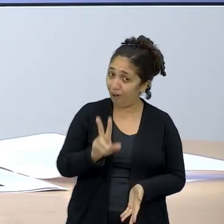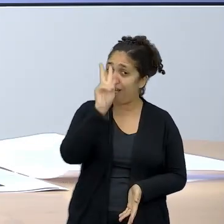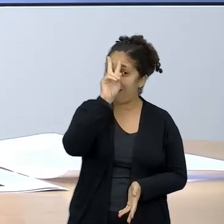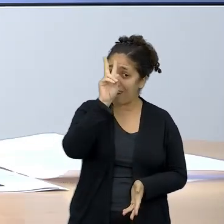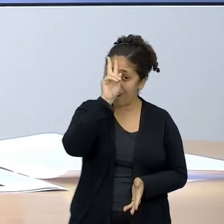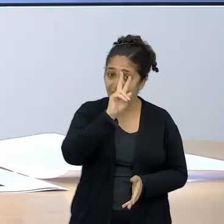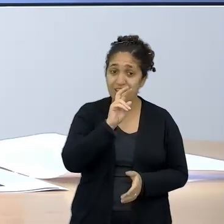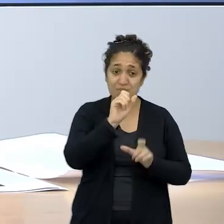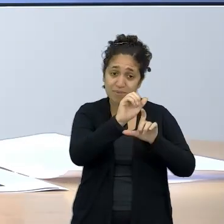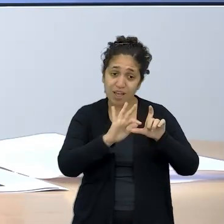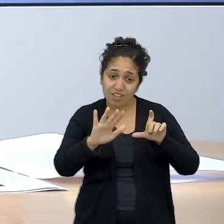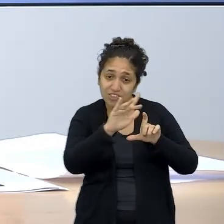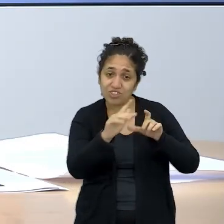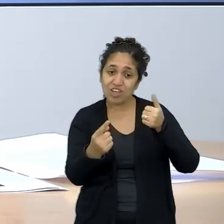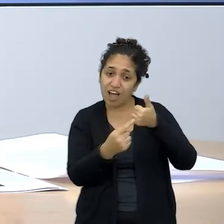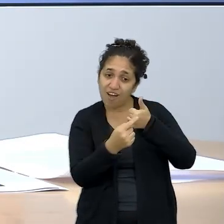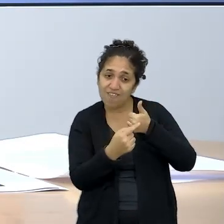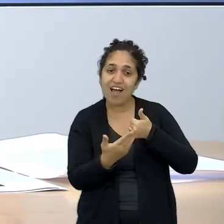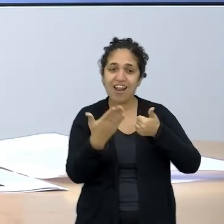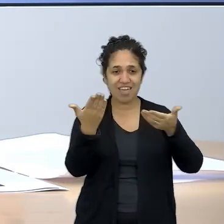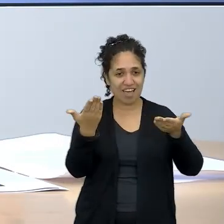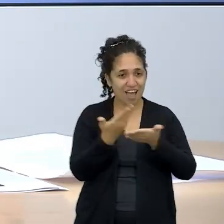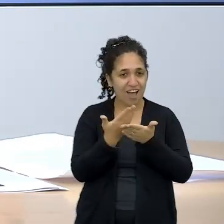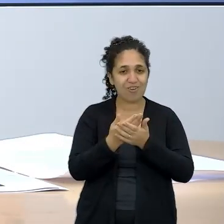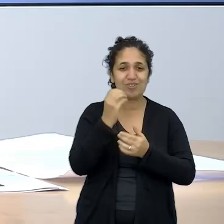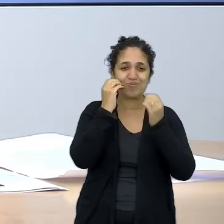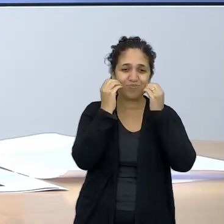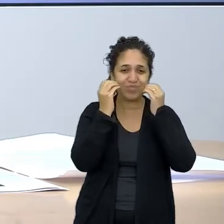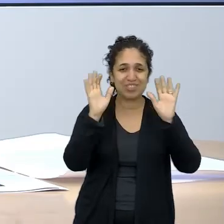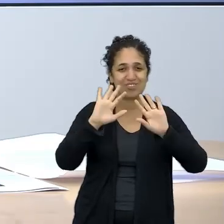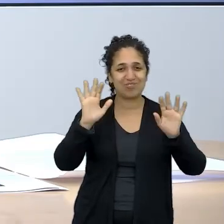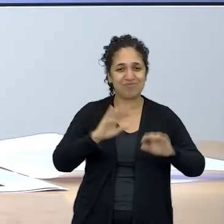nossa aula, muito obrigada pela participação, um beijo.